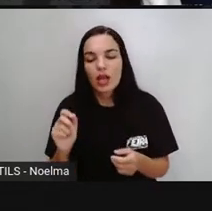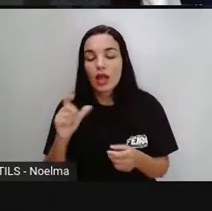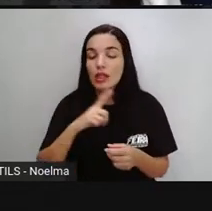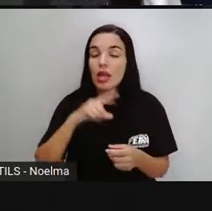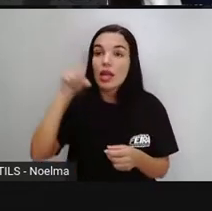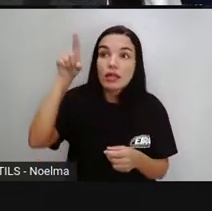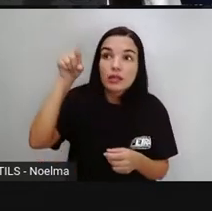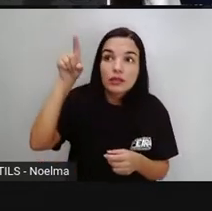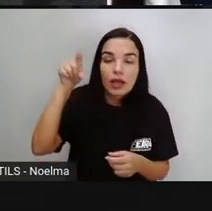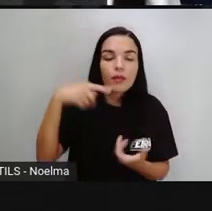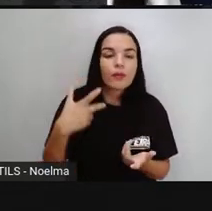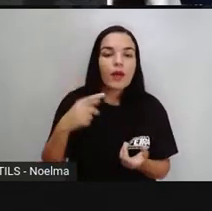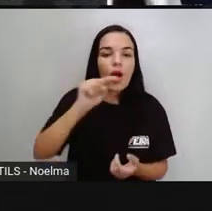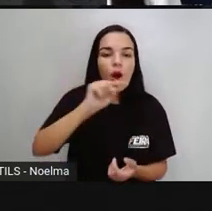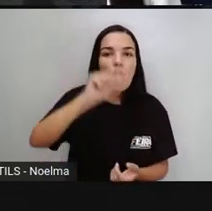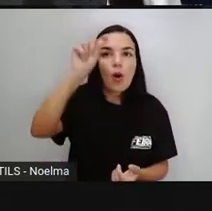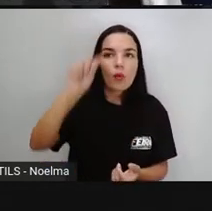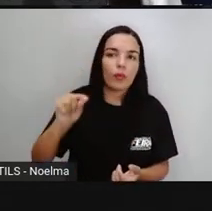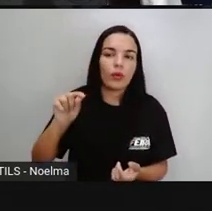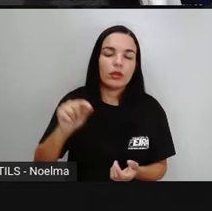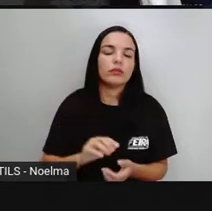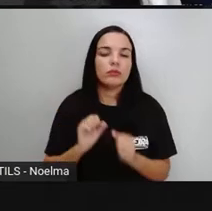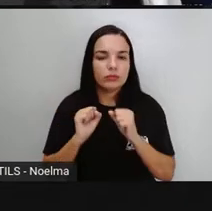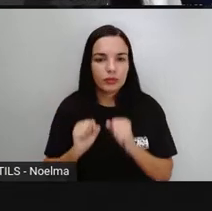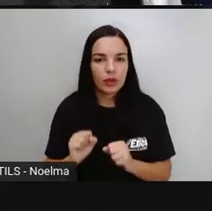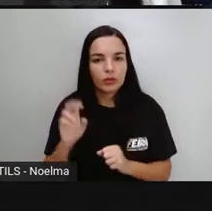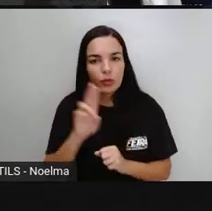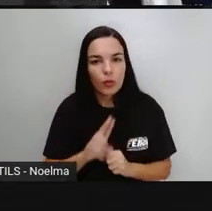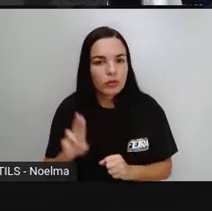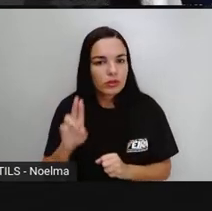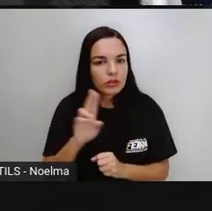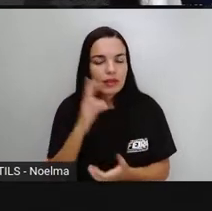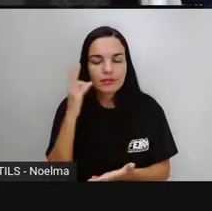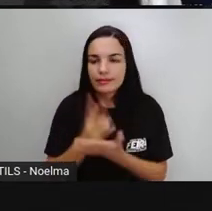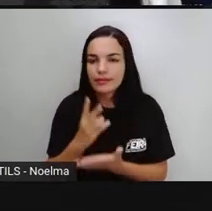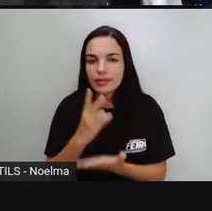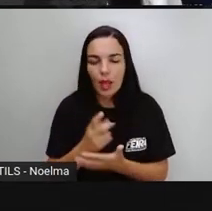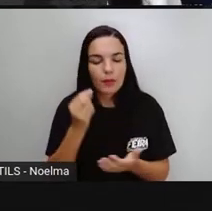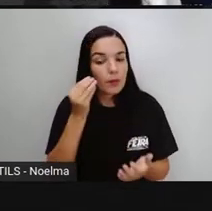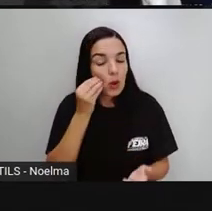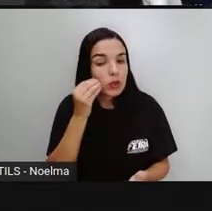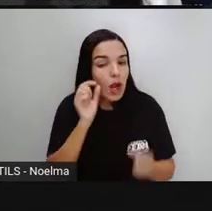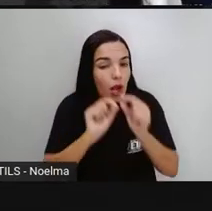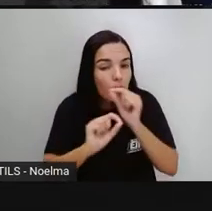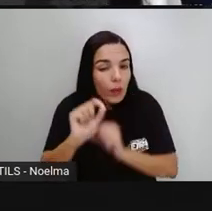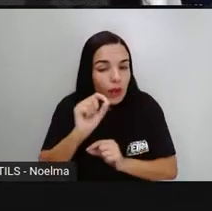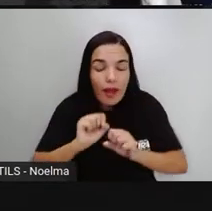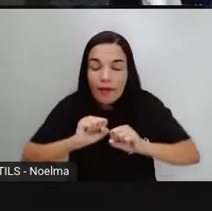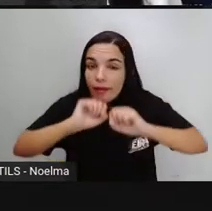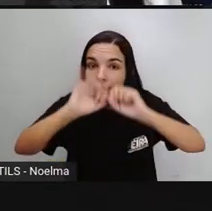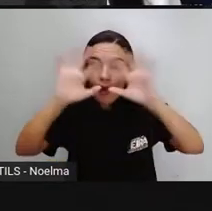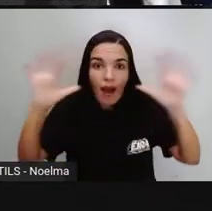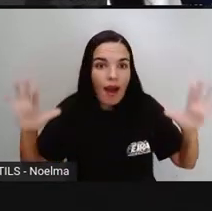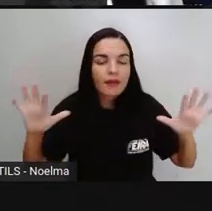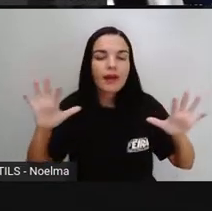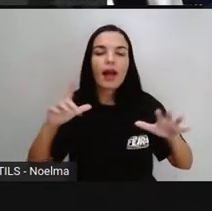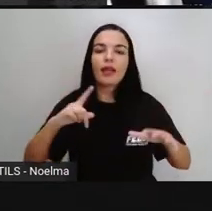acentuação do acento agudo e circunflexo, né? Determinando, nos mostrando de forma bem clara